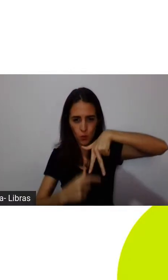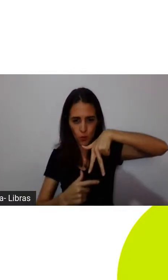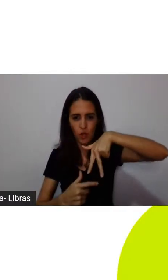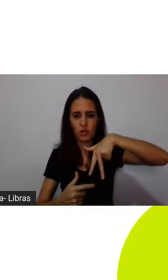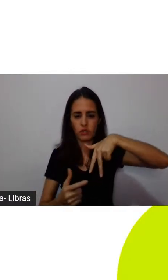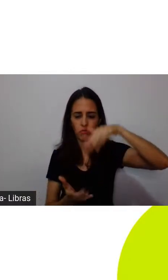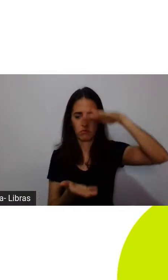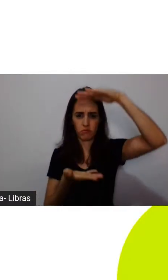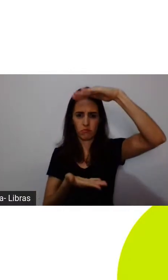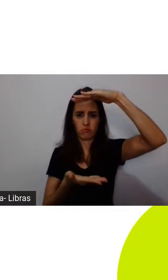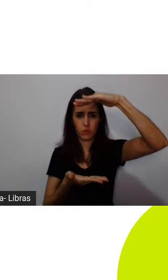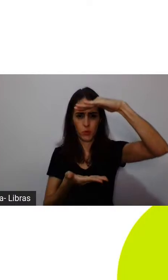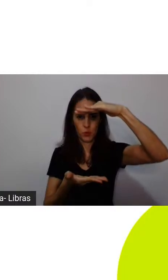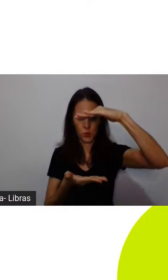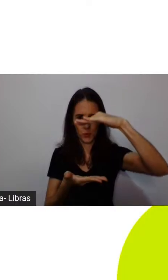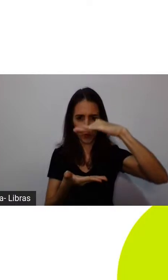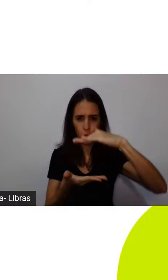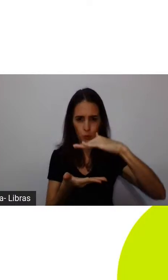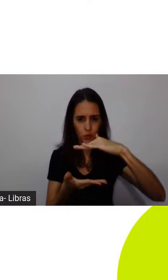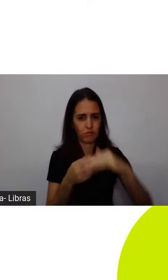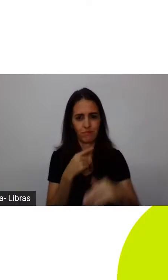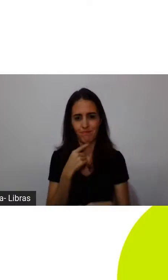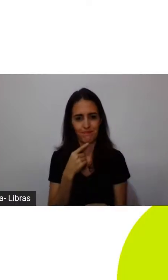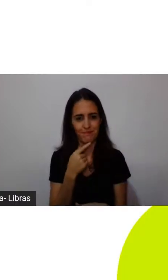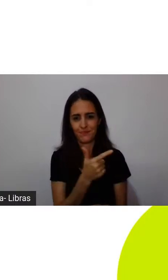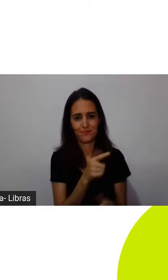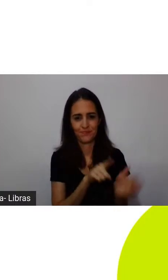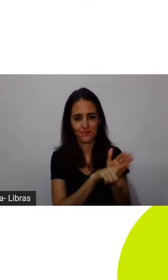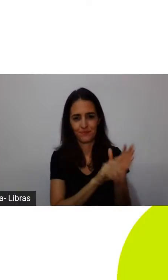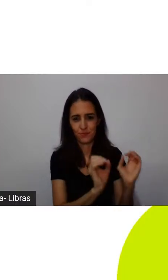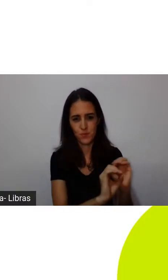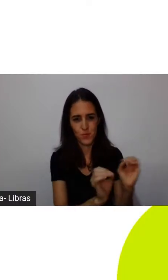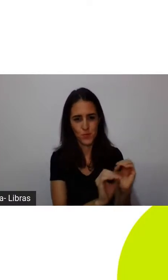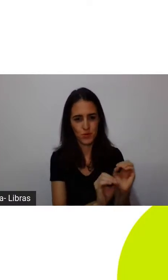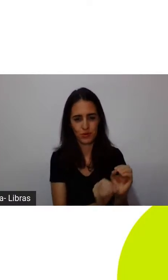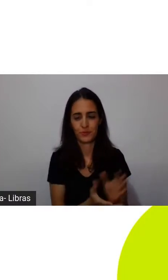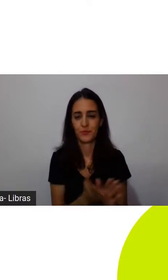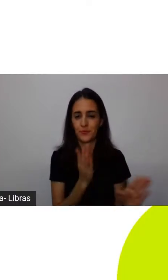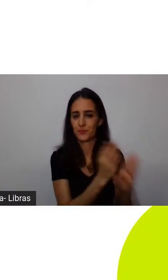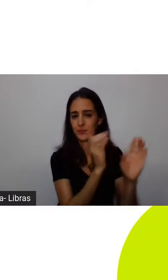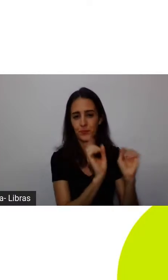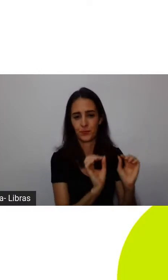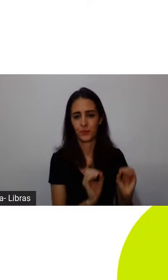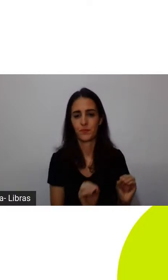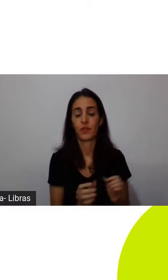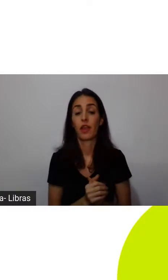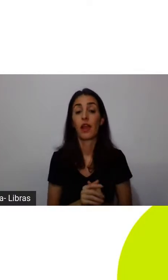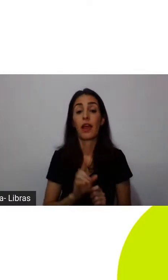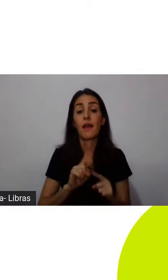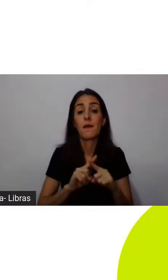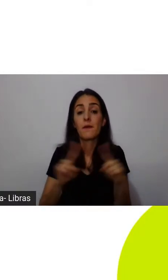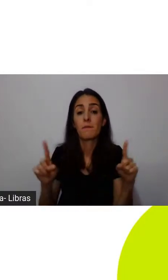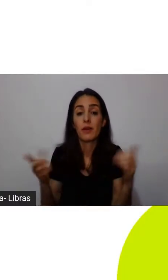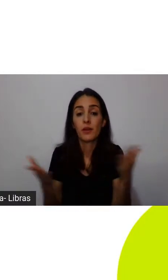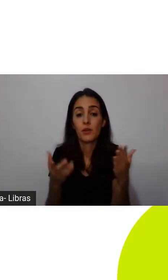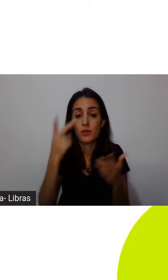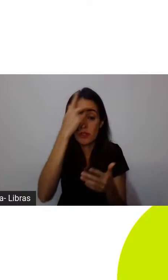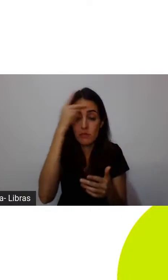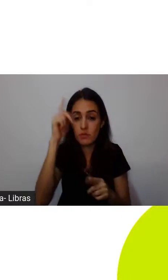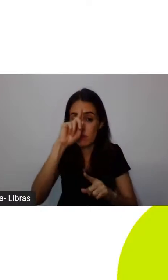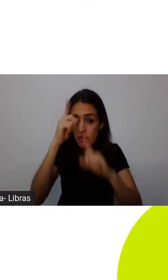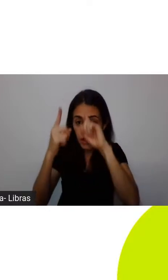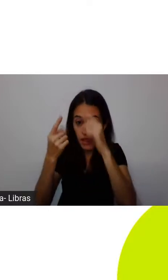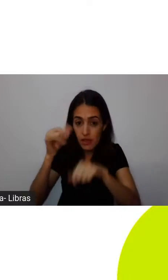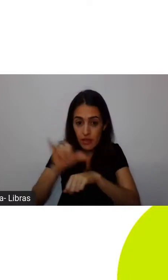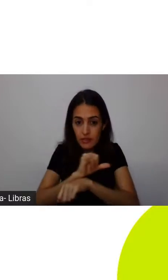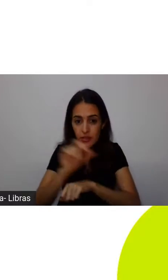Mas quais tecnologias estão ajudando o aquecimento global hoje e a poluição